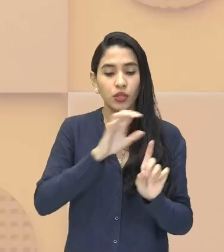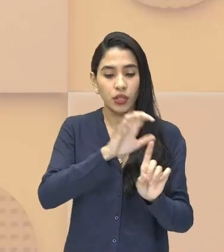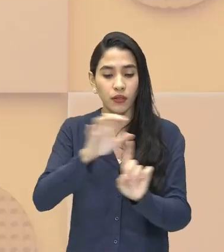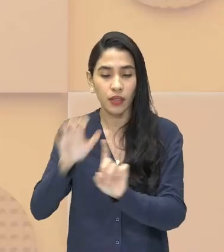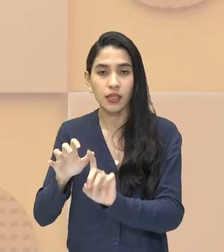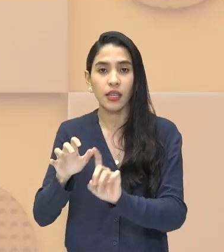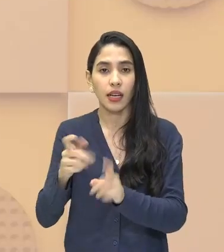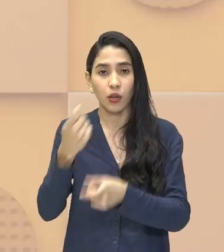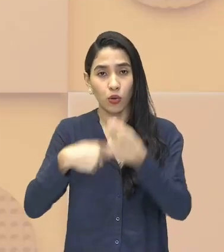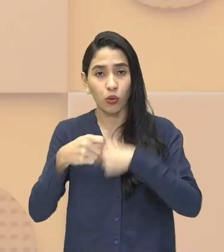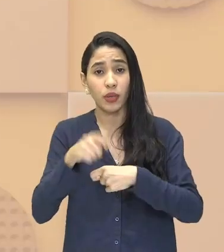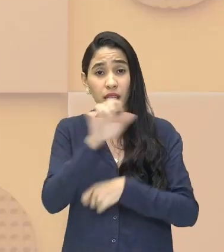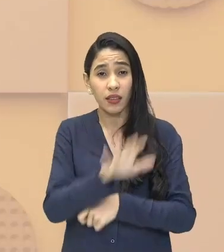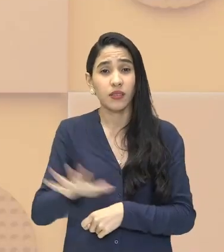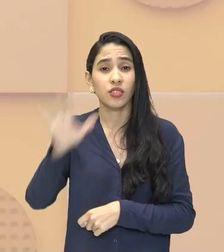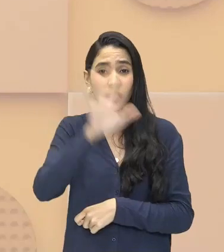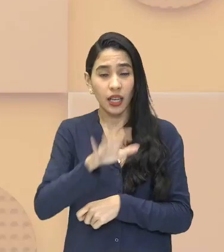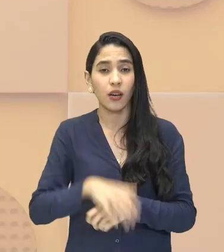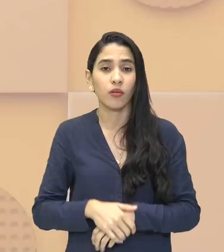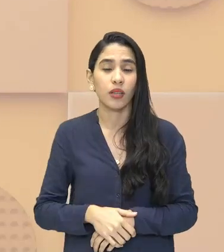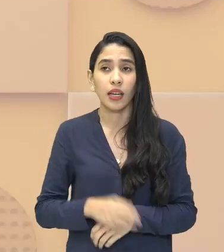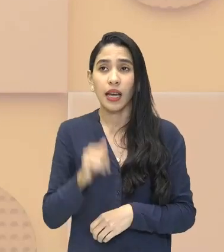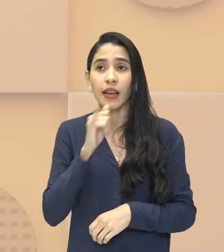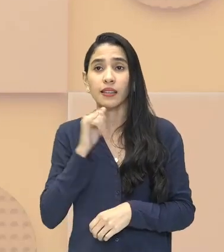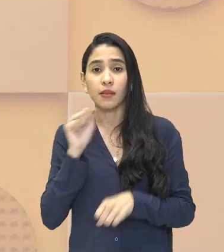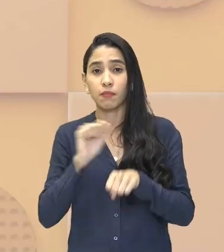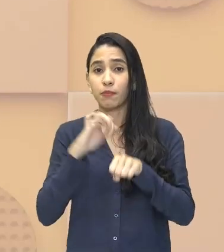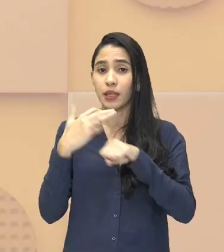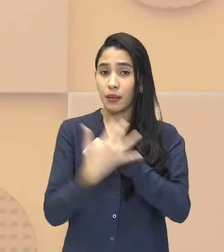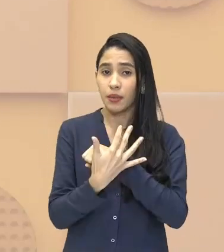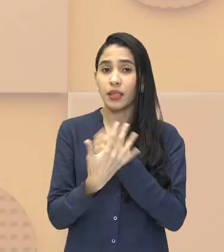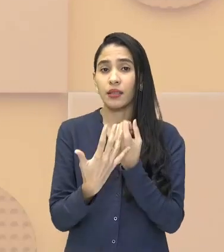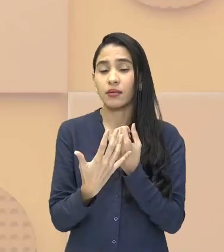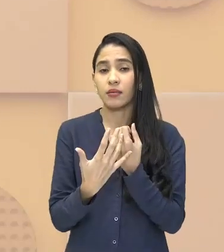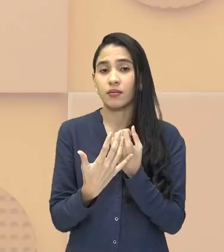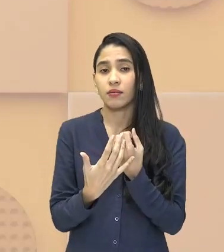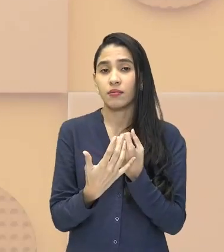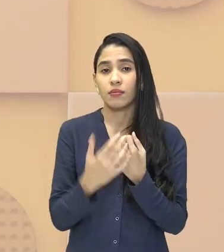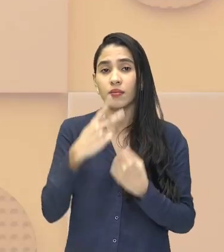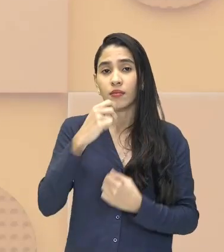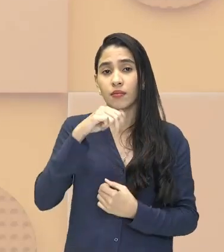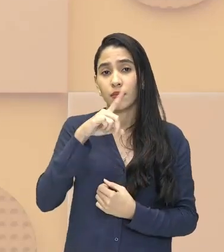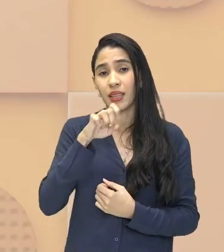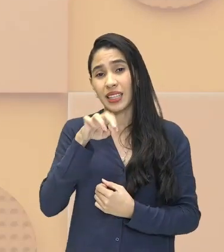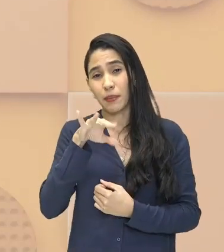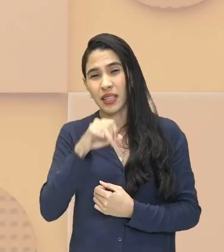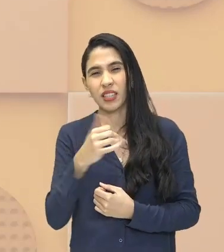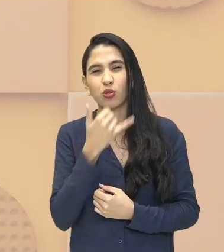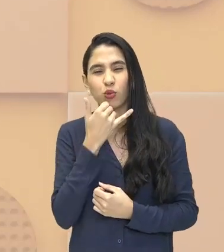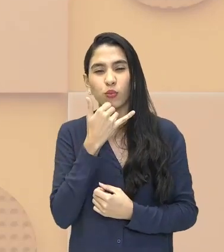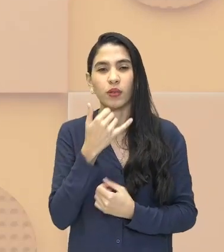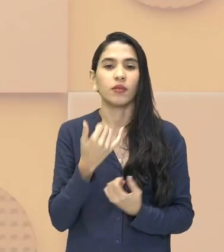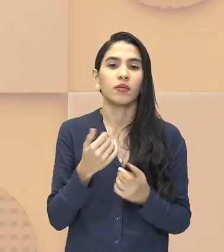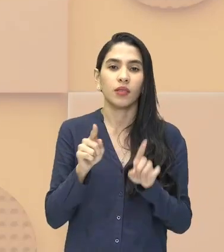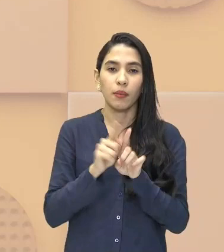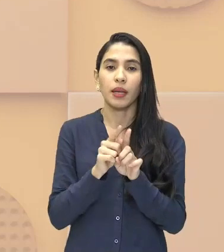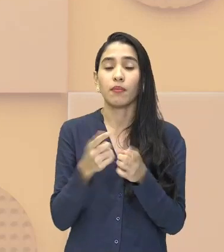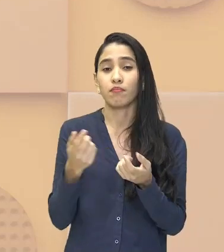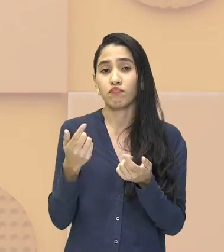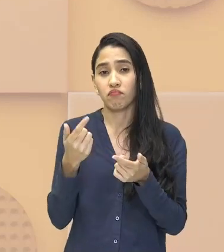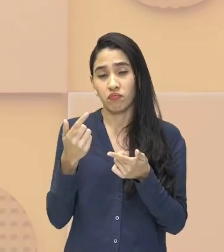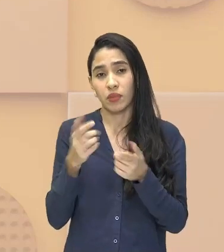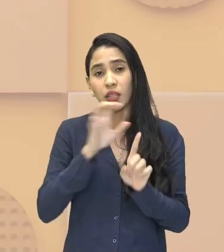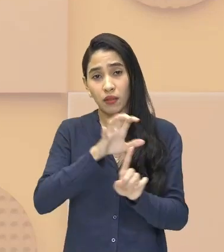na economia mundial. No caso de uma pandemia, também pode ocasionar uma crise no mercado internacional. Visto que